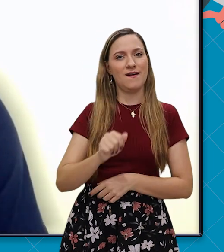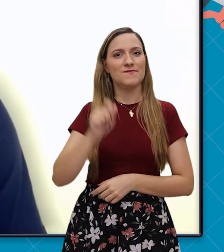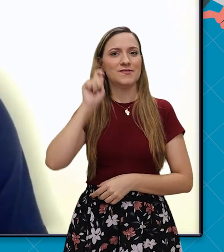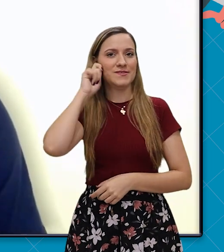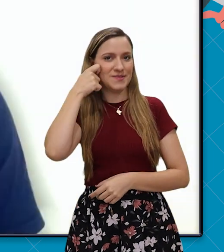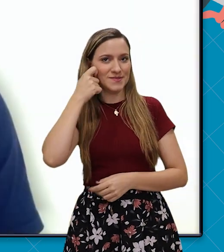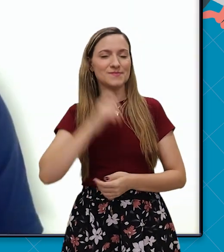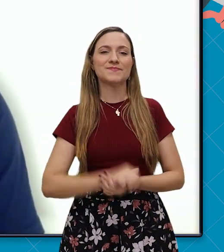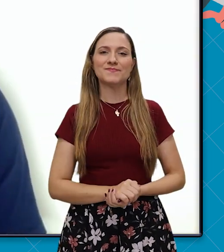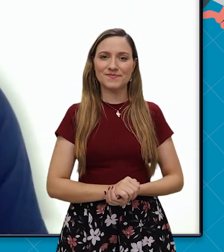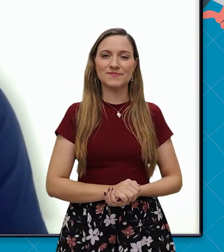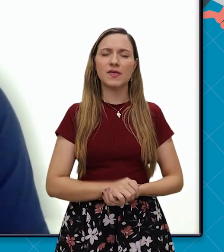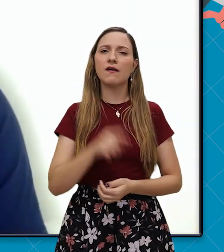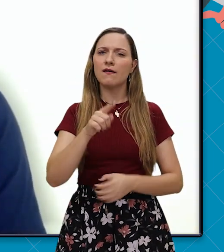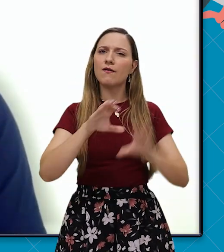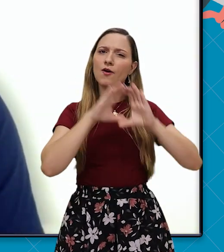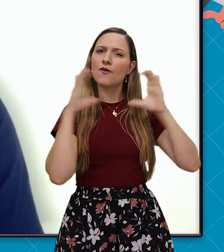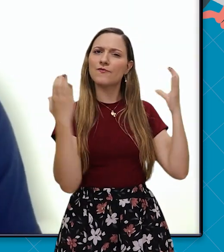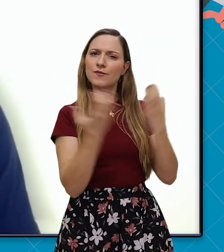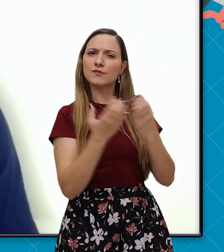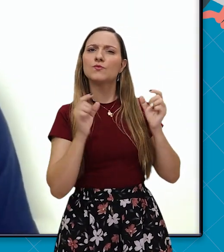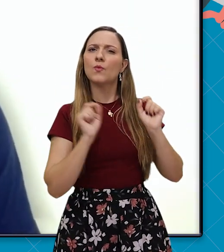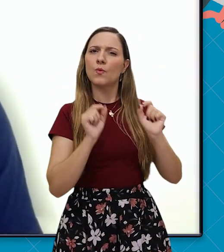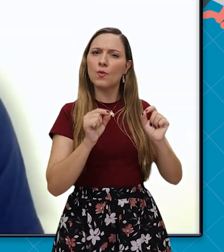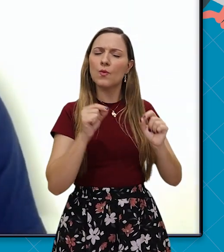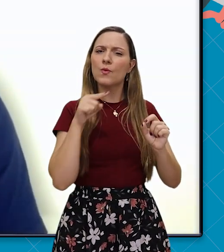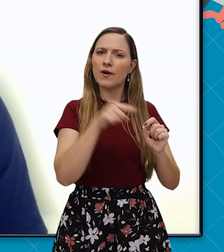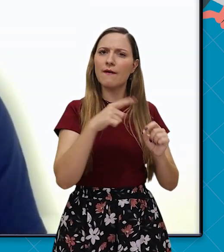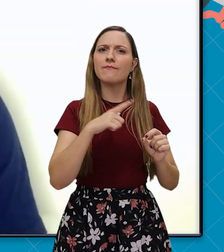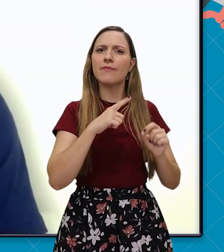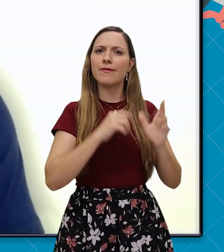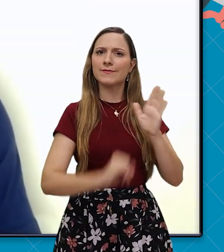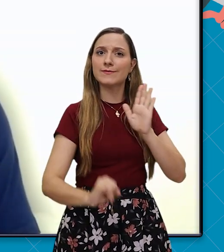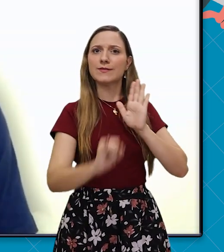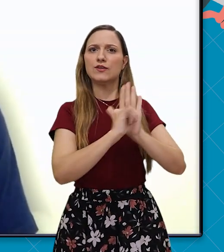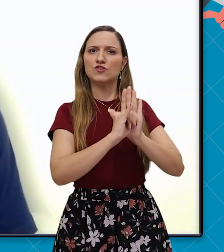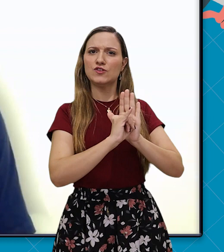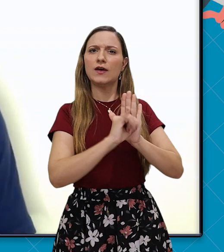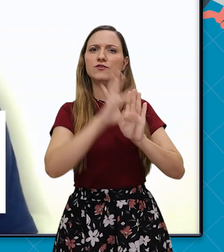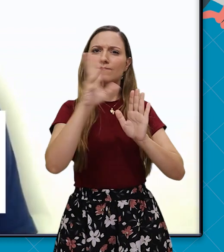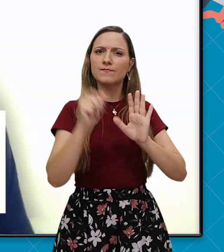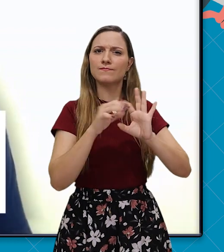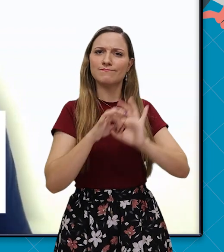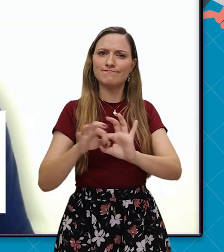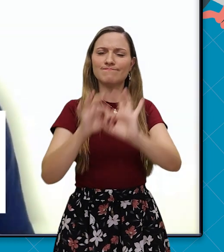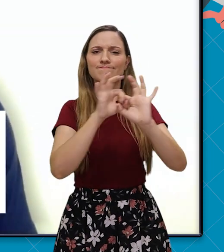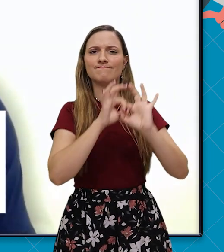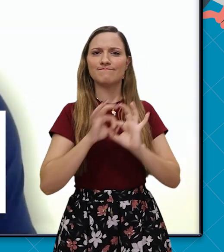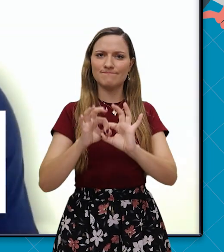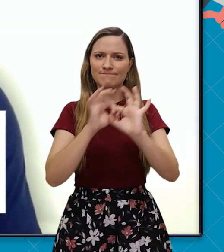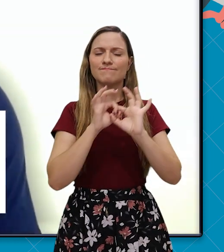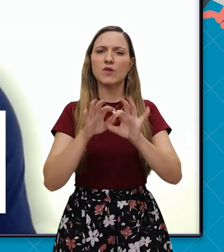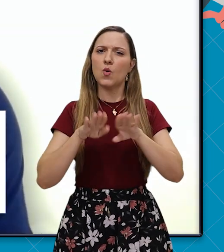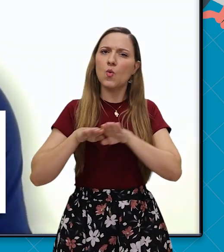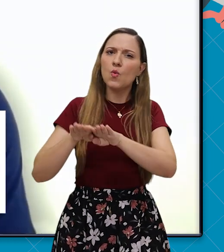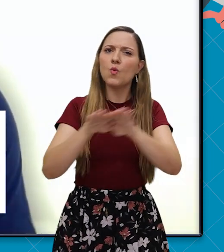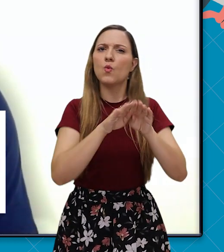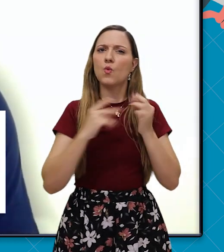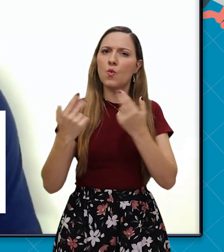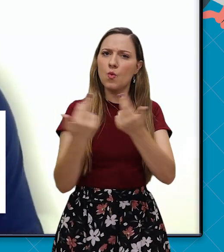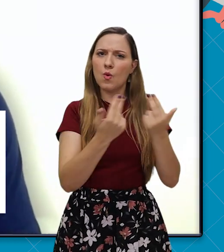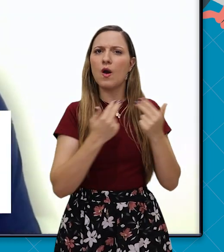África negra. Além disso, a conferência adotou uma identidade nacionalista africana